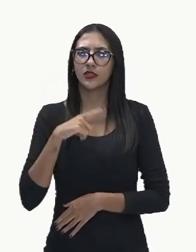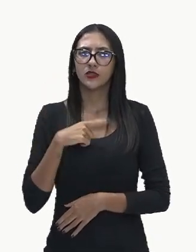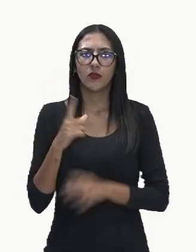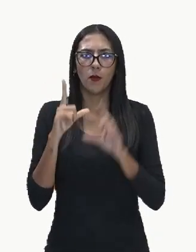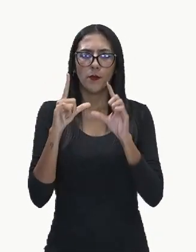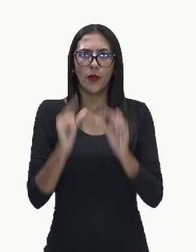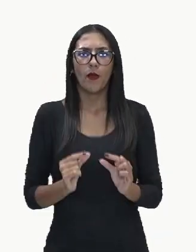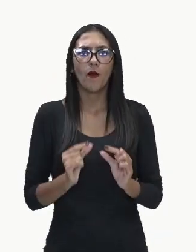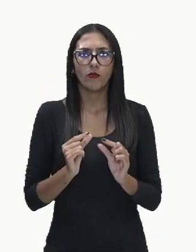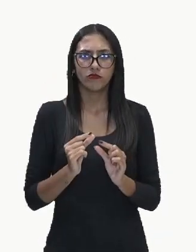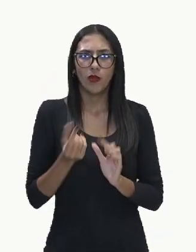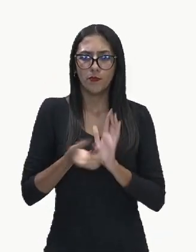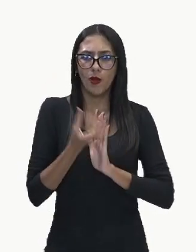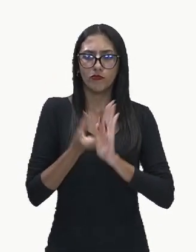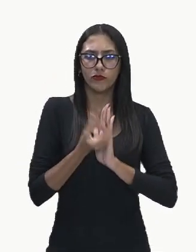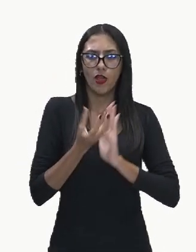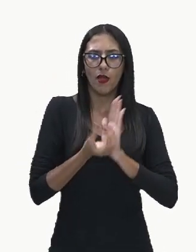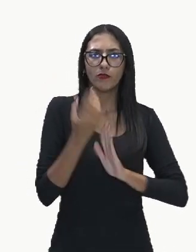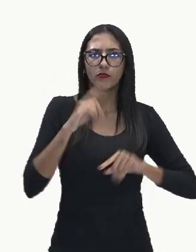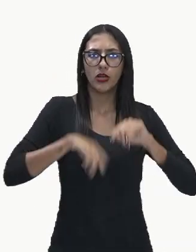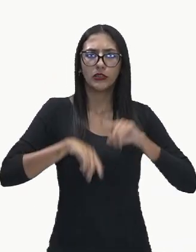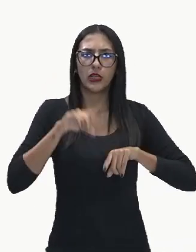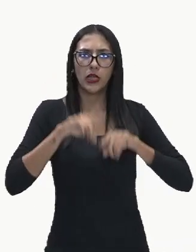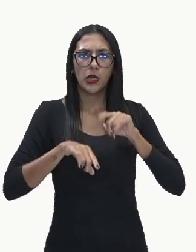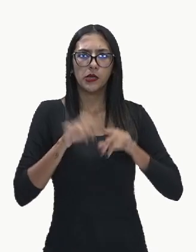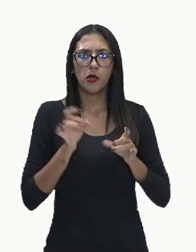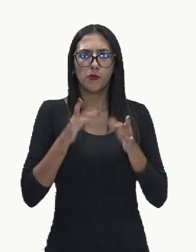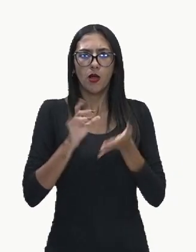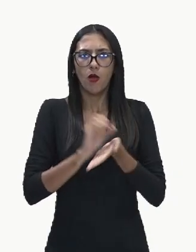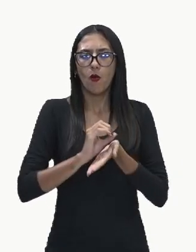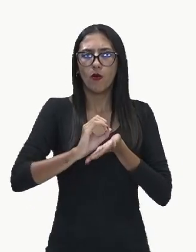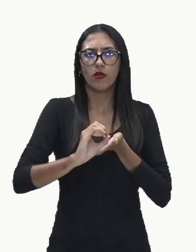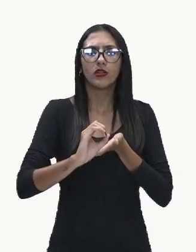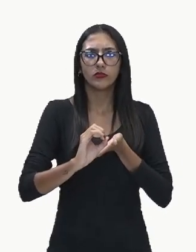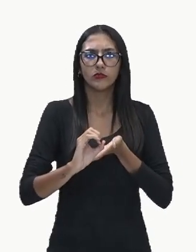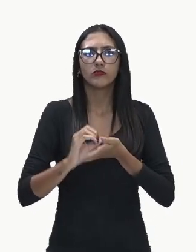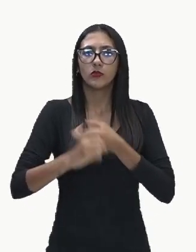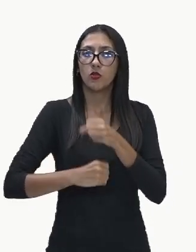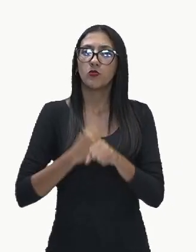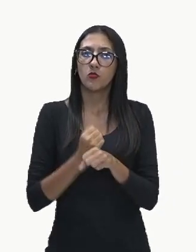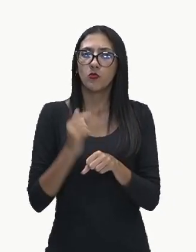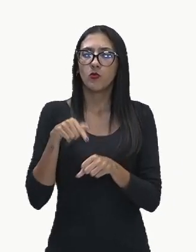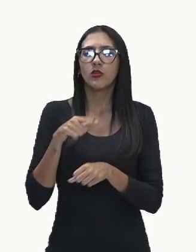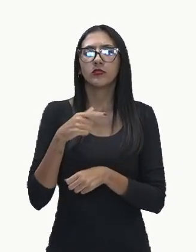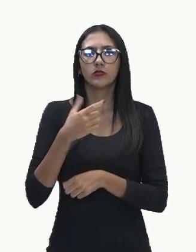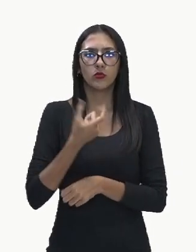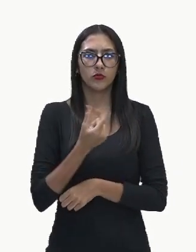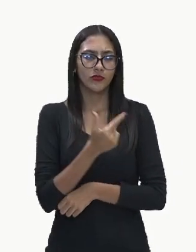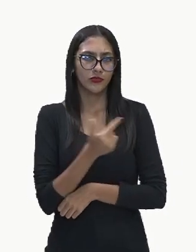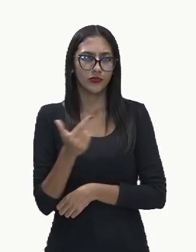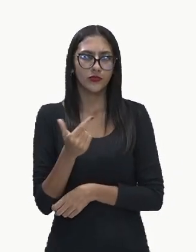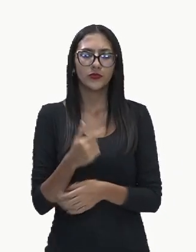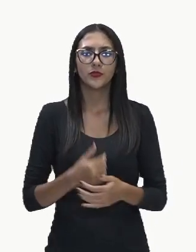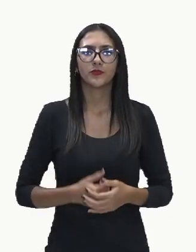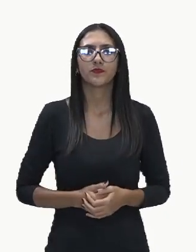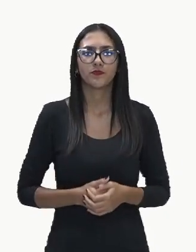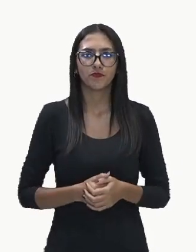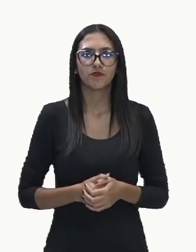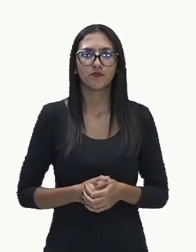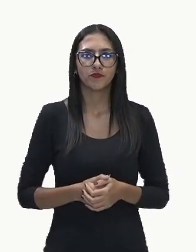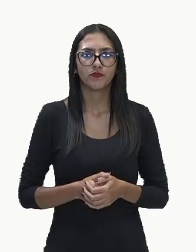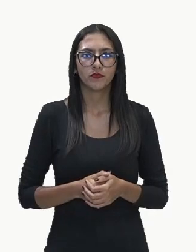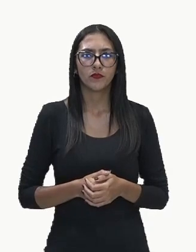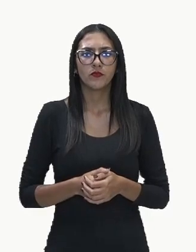menos gerou resíduos sólidos urbanos no ano de 2022. Não que os